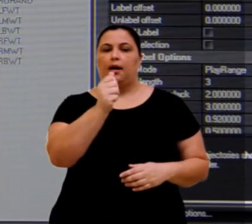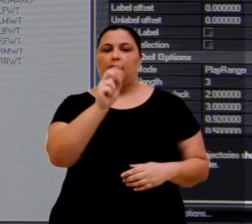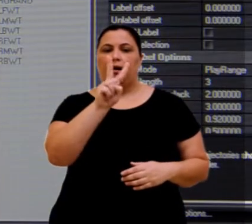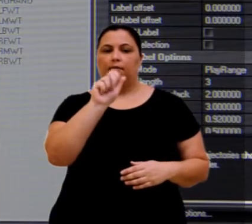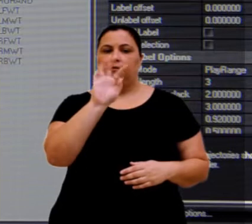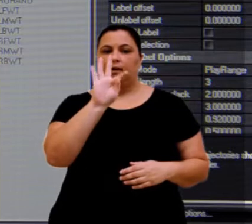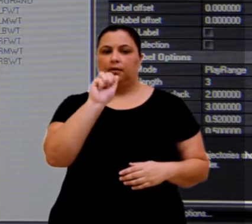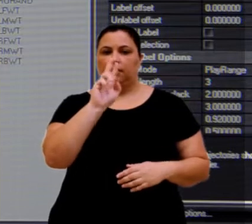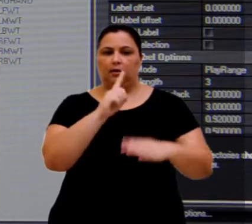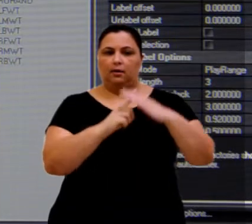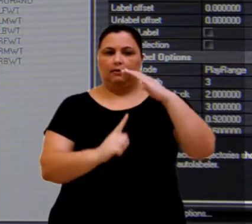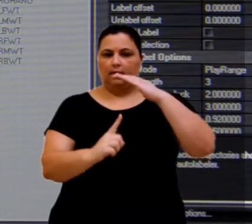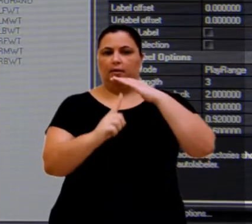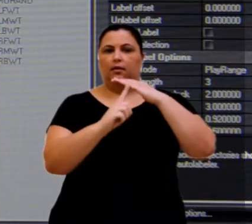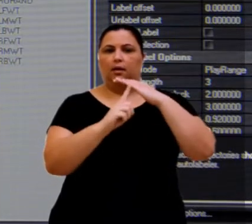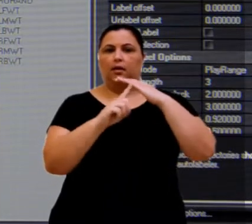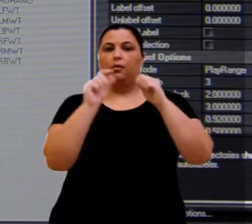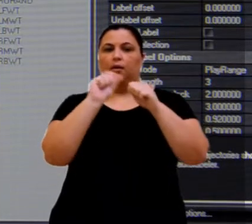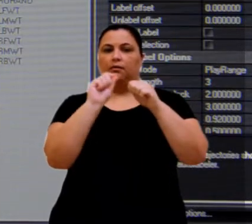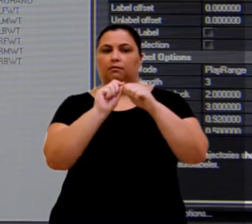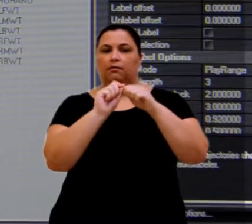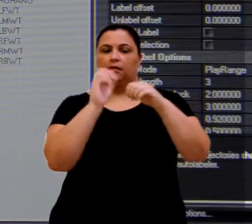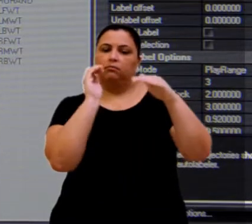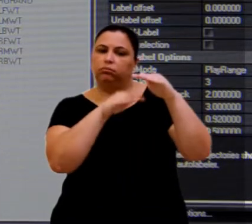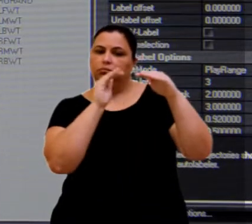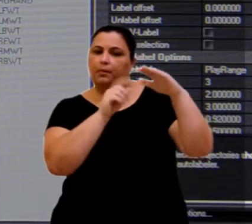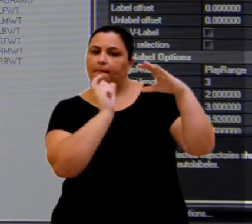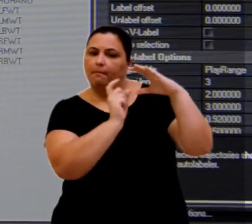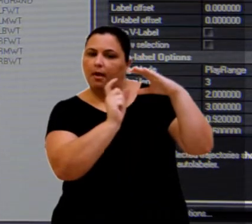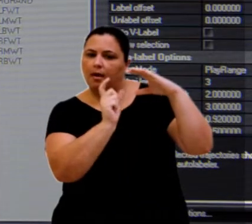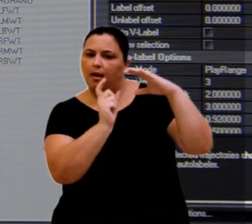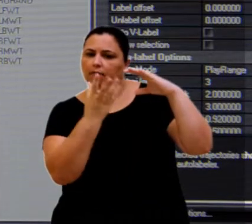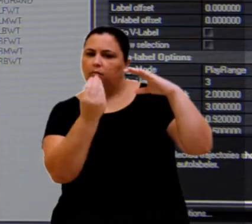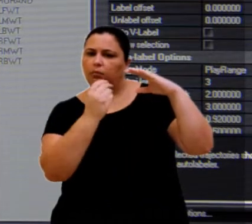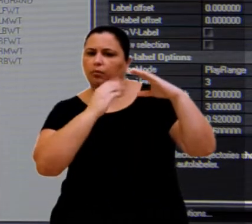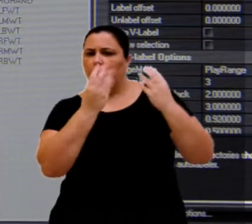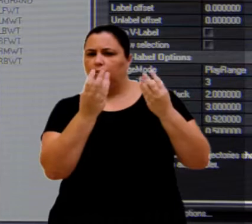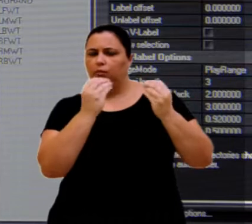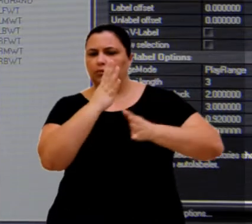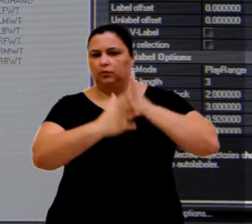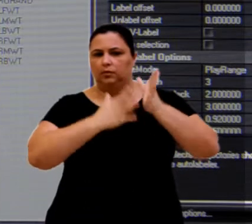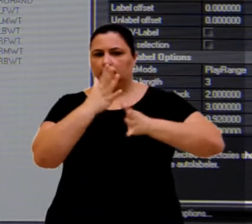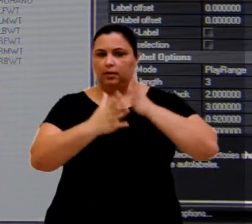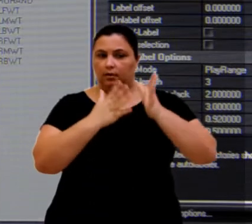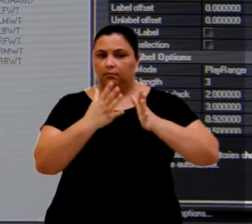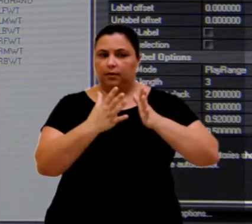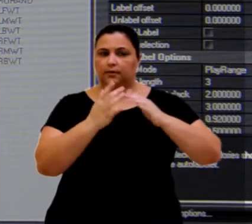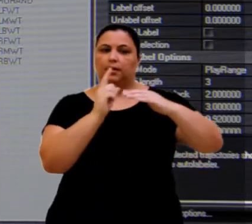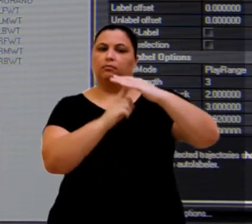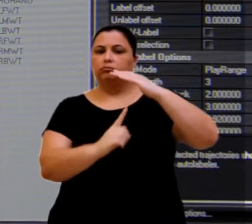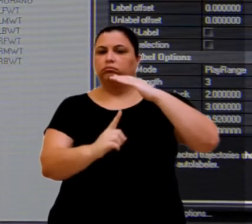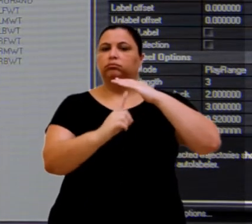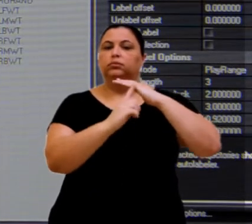banco de dados com palavras em libras, que é a língua brasileira de sinais, representadas em 3D por personagens